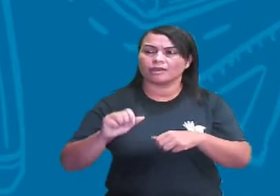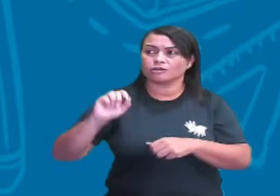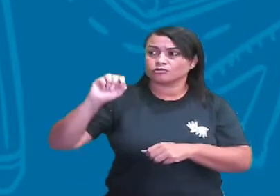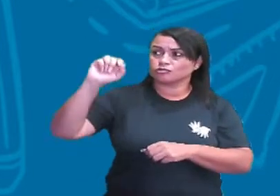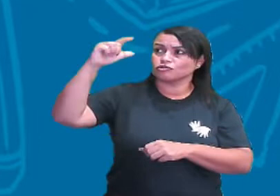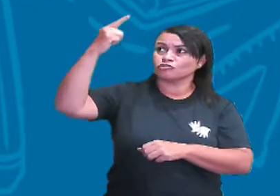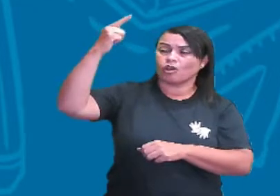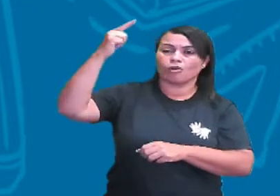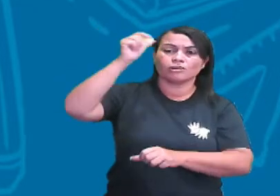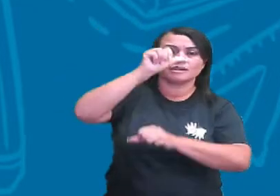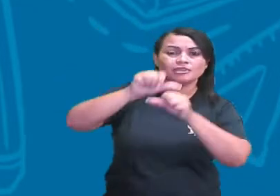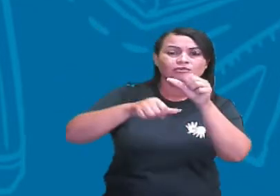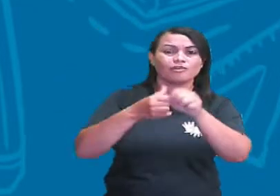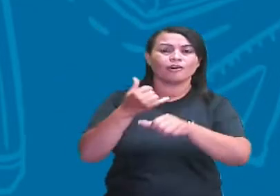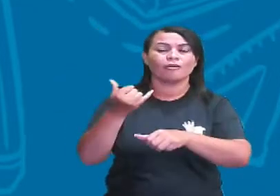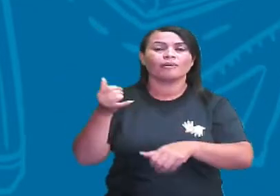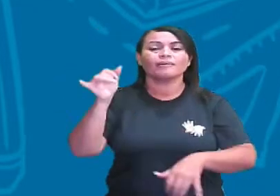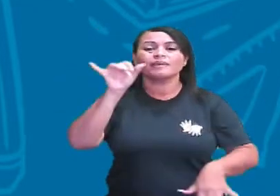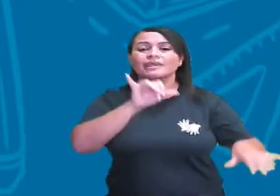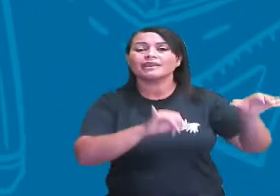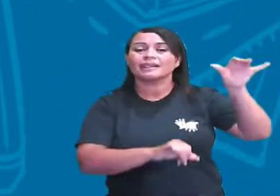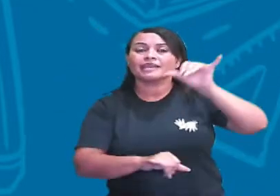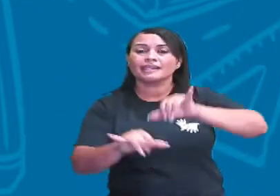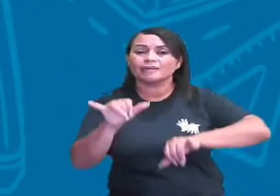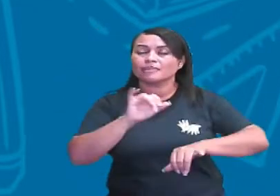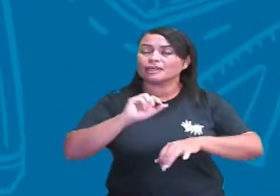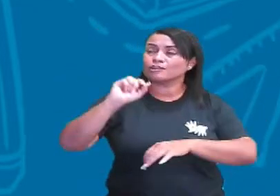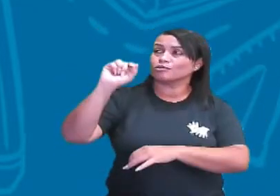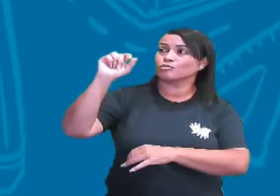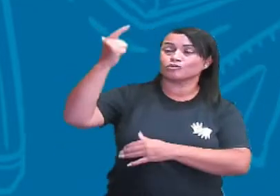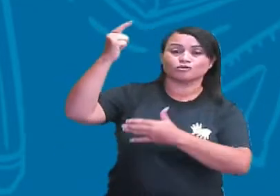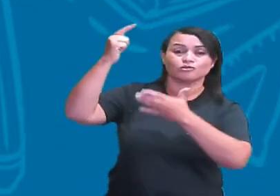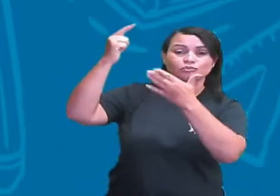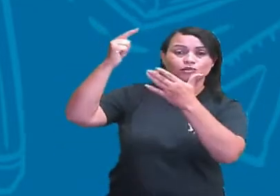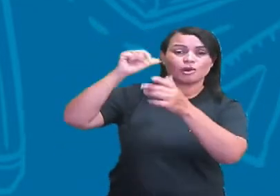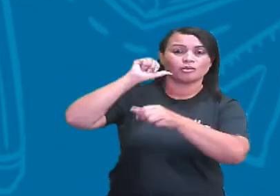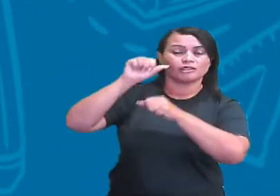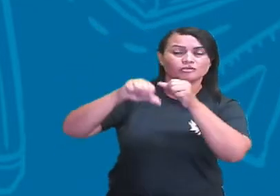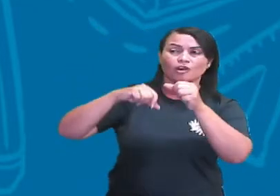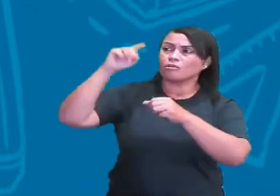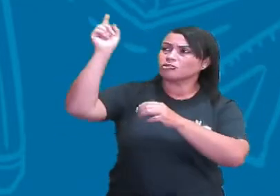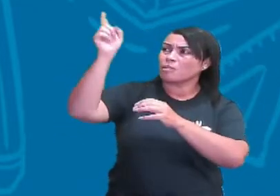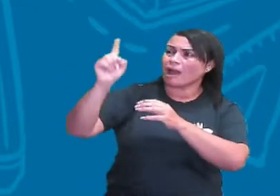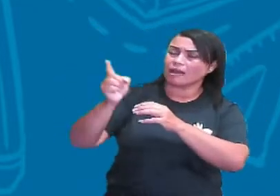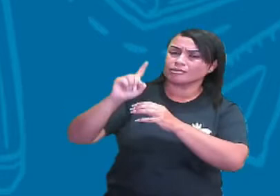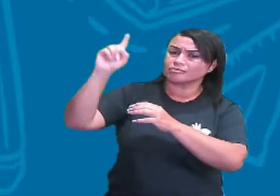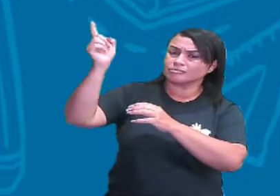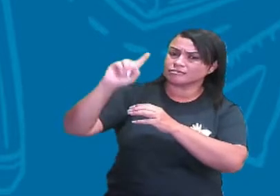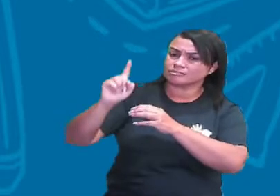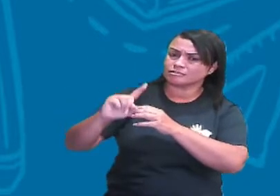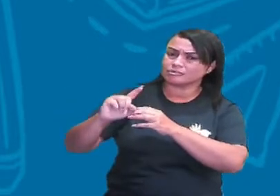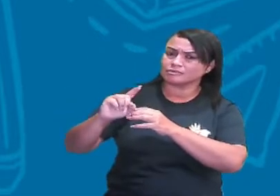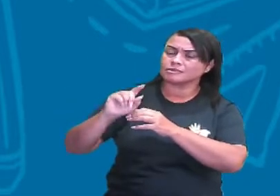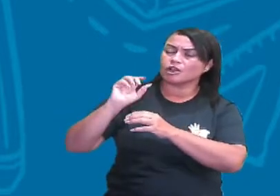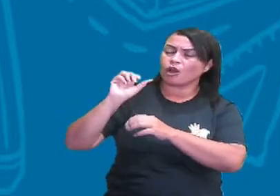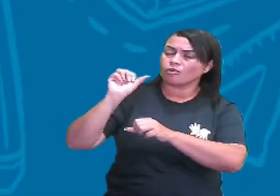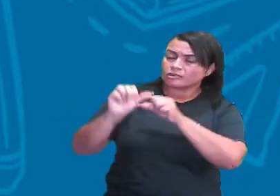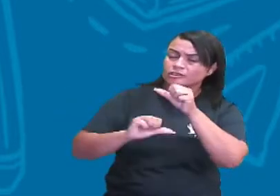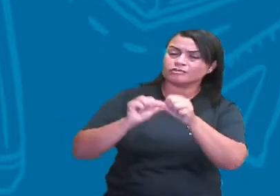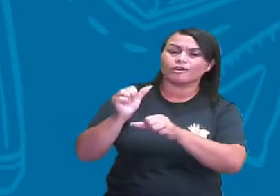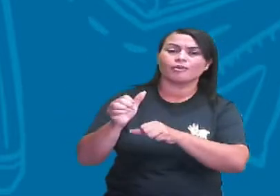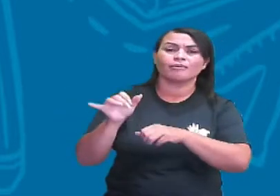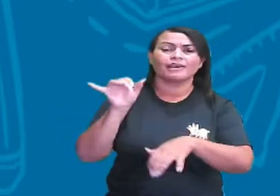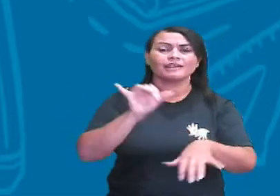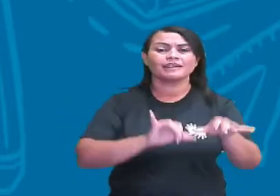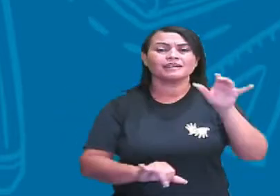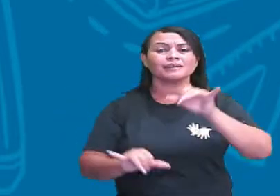energia química. Elas transformam a energia do sol, a energia dos raios solares, em energia química, em